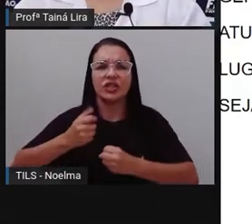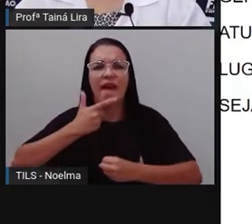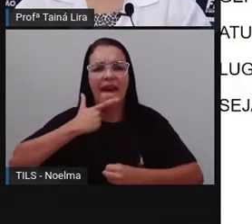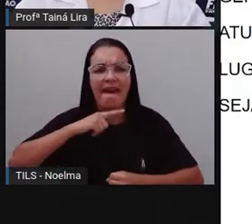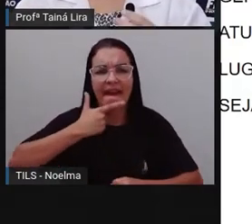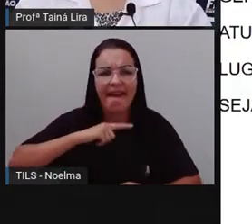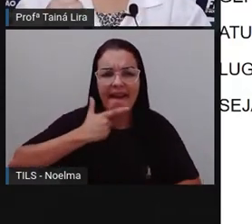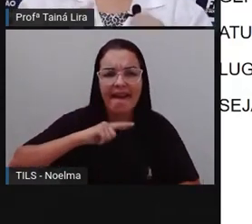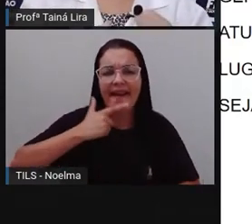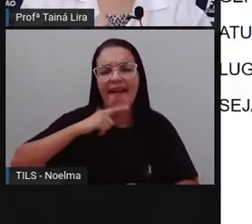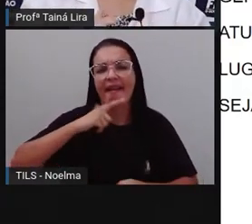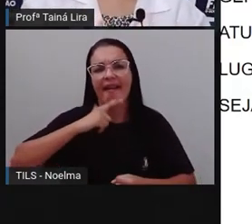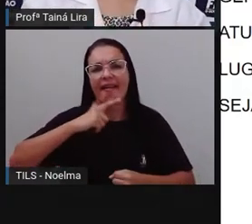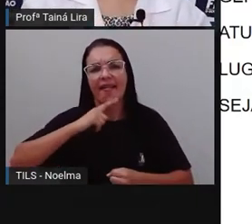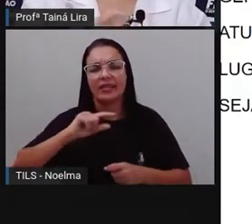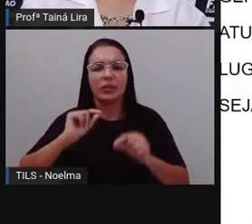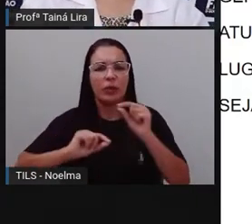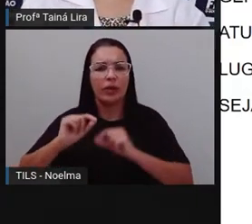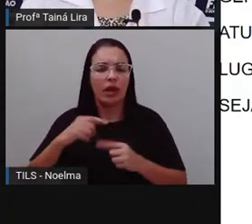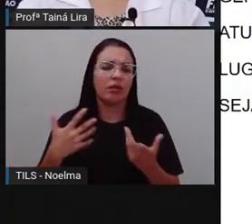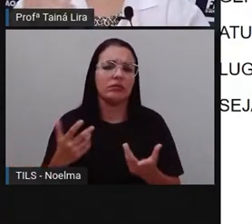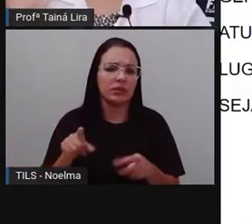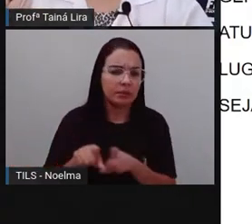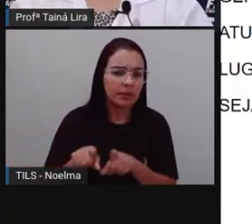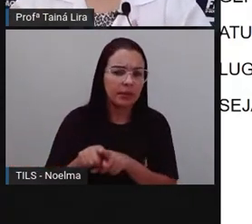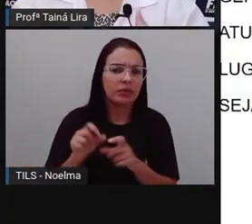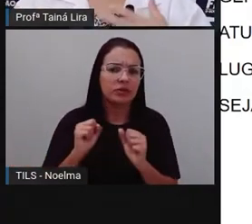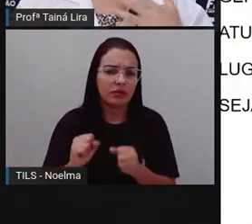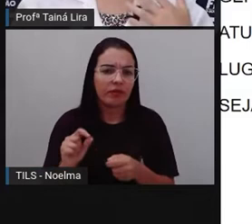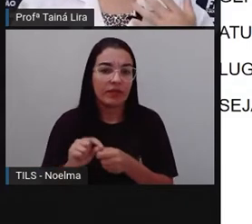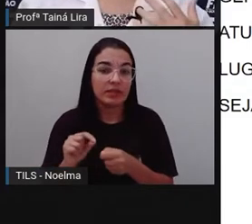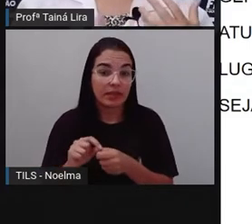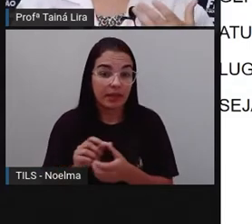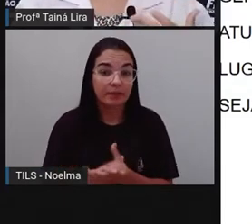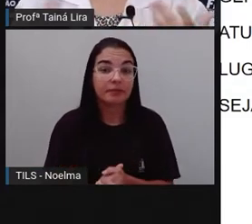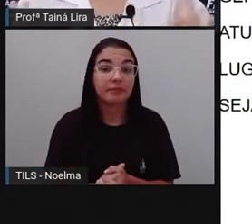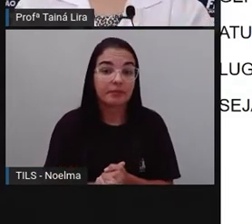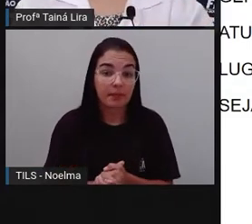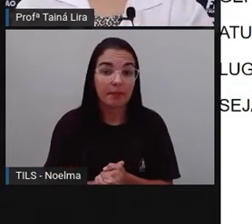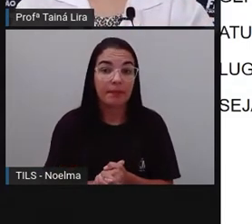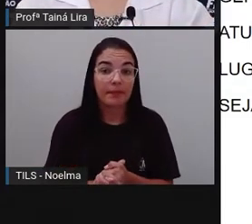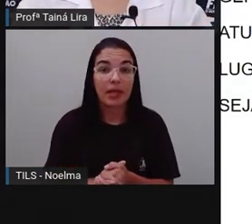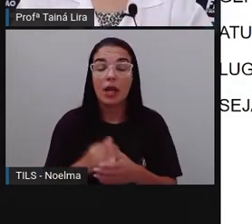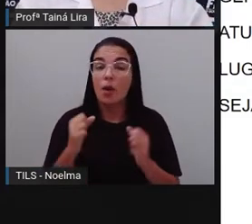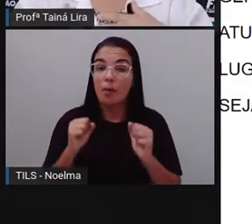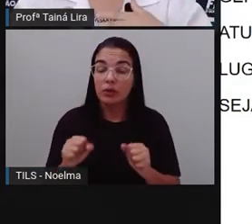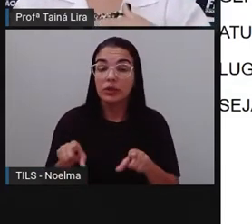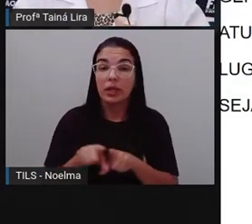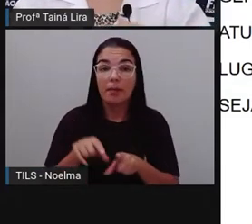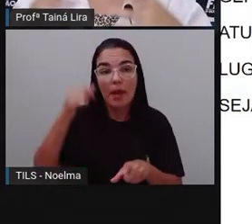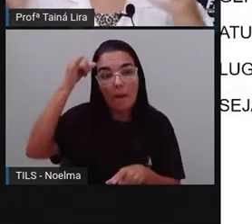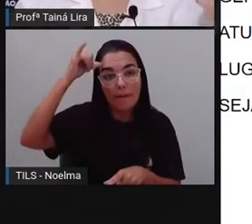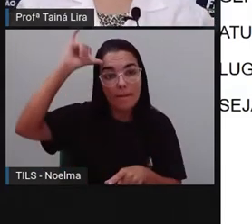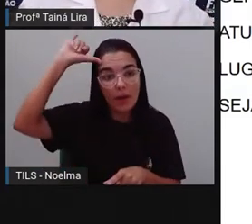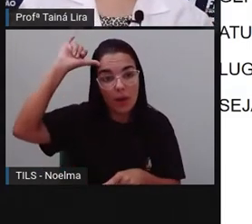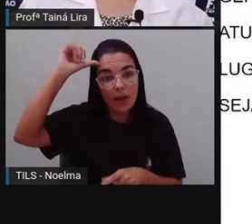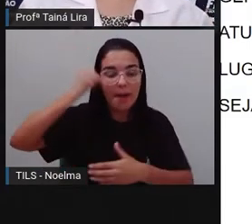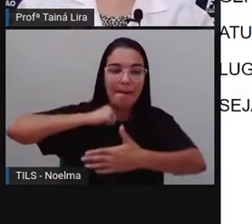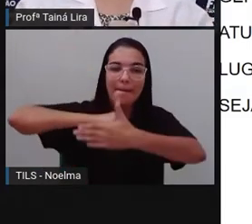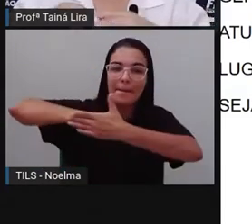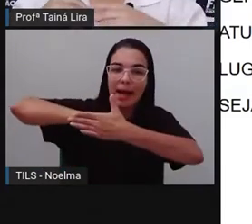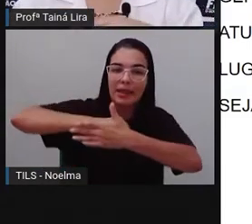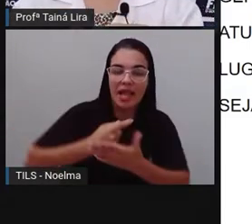gado e aí eles vendem o leite. Pode ser também um gado de abate, né? Como para vender a